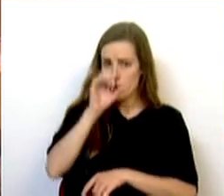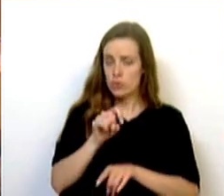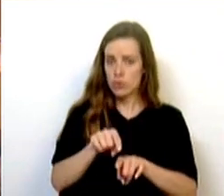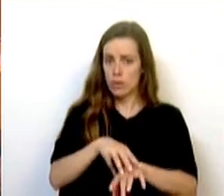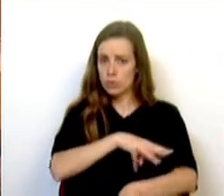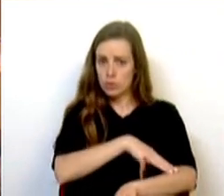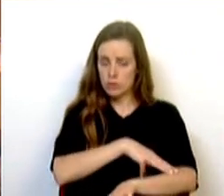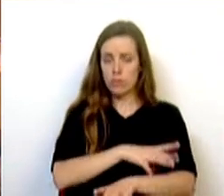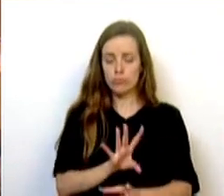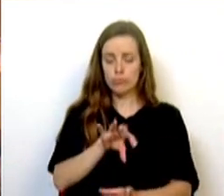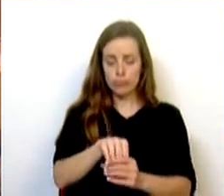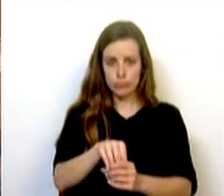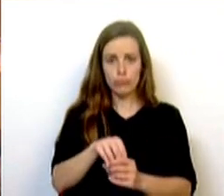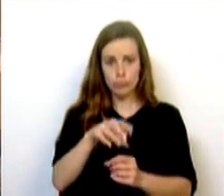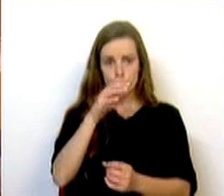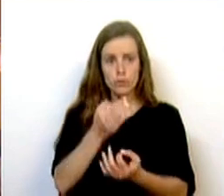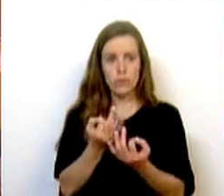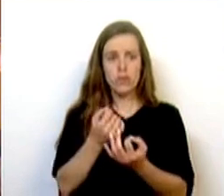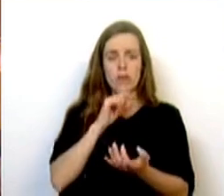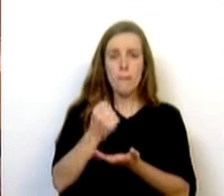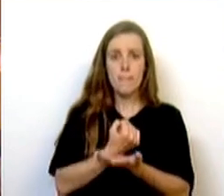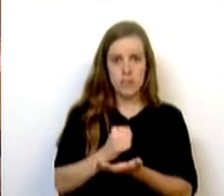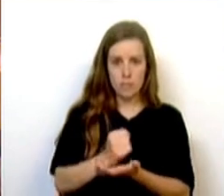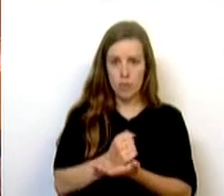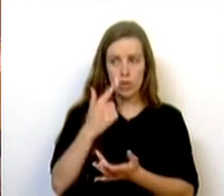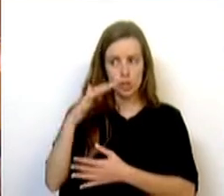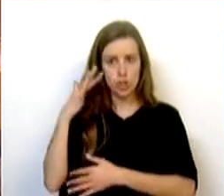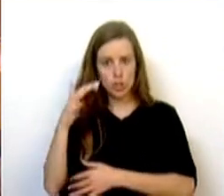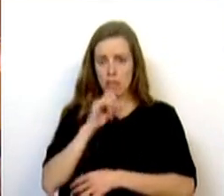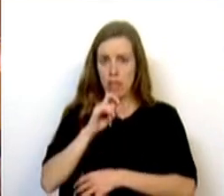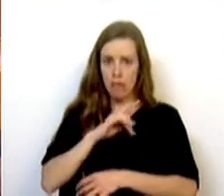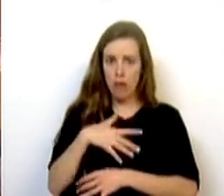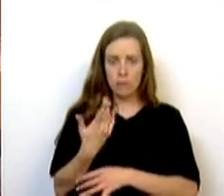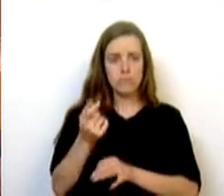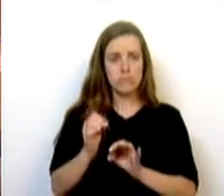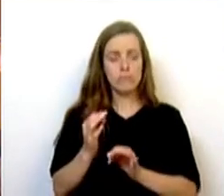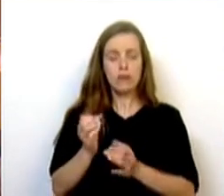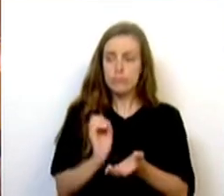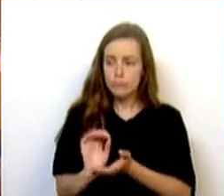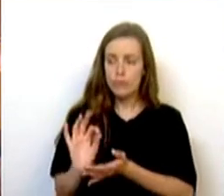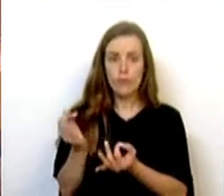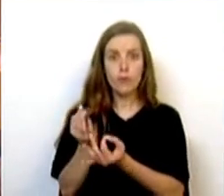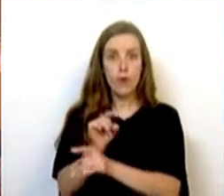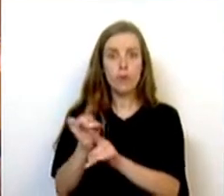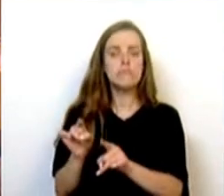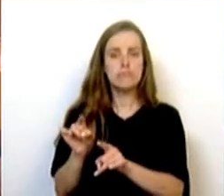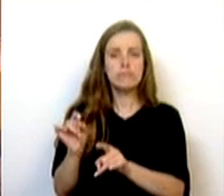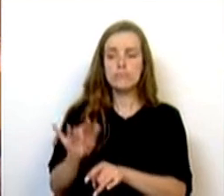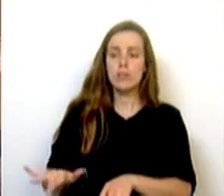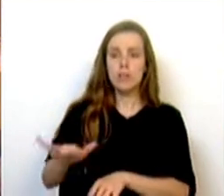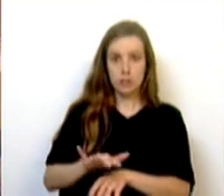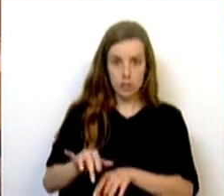procederá à concessão de passaportes para estrangeiros, sendo que a sua emissão incumbe em território nacional ou CEF.